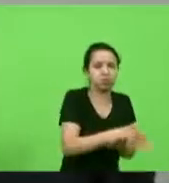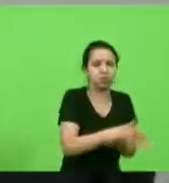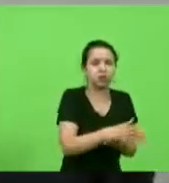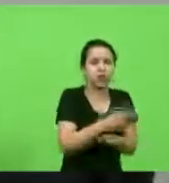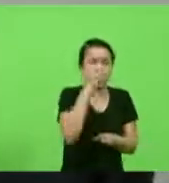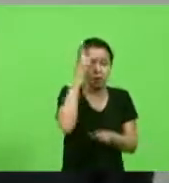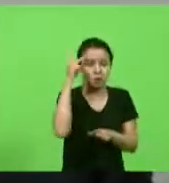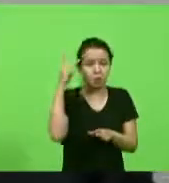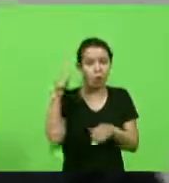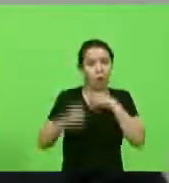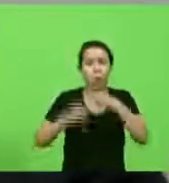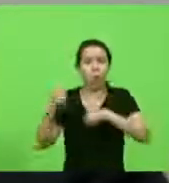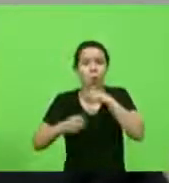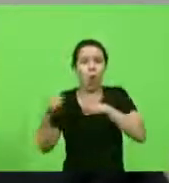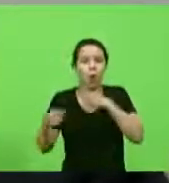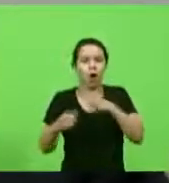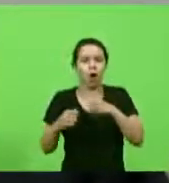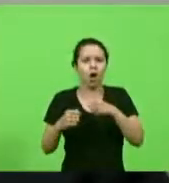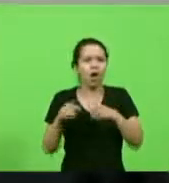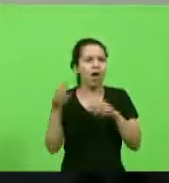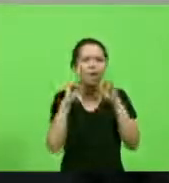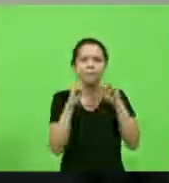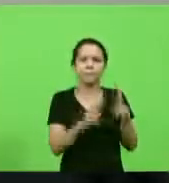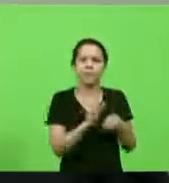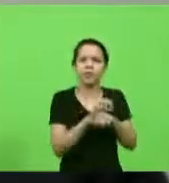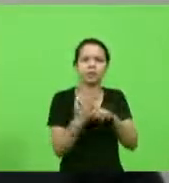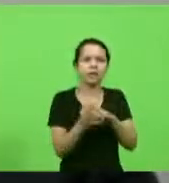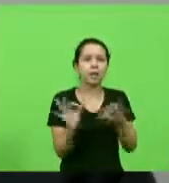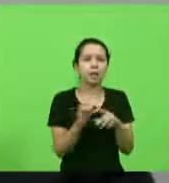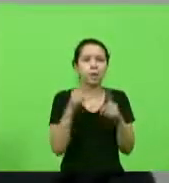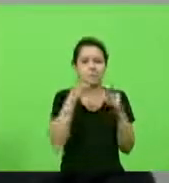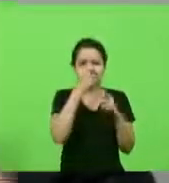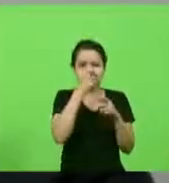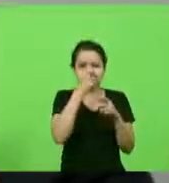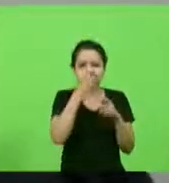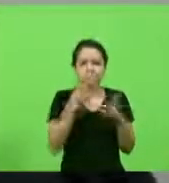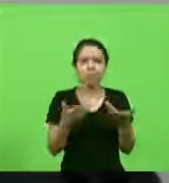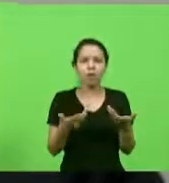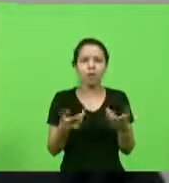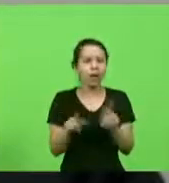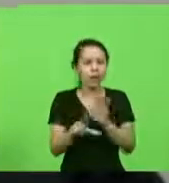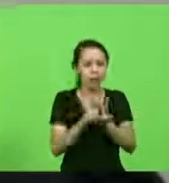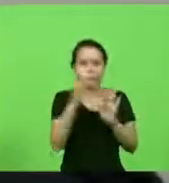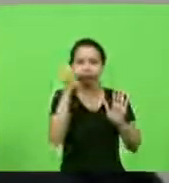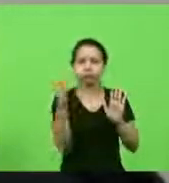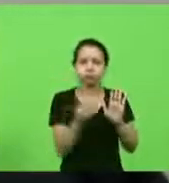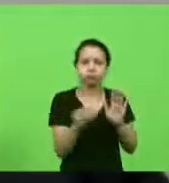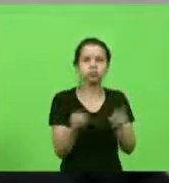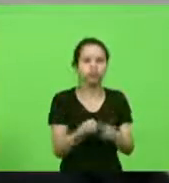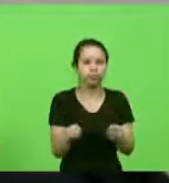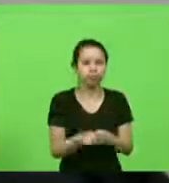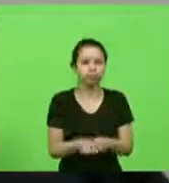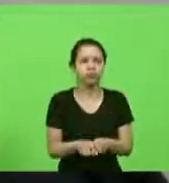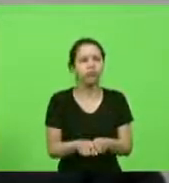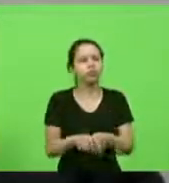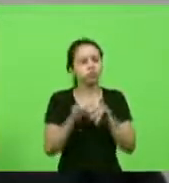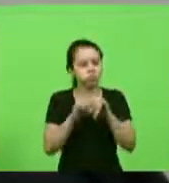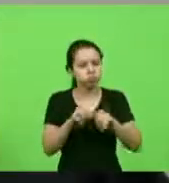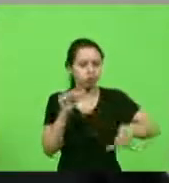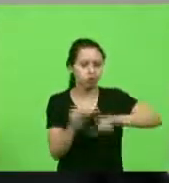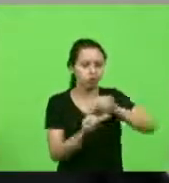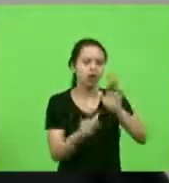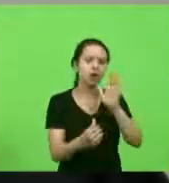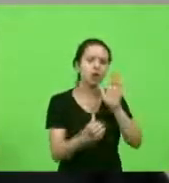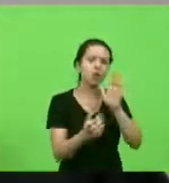porque não pode ter aglomero não respeitaram a lei que multa então nós estamos modificando esta lei porque a lei diz o seguinte